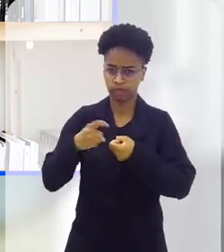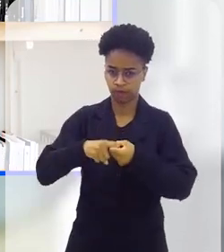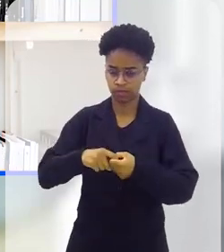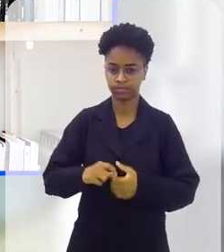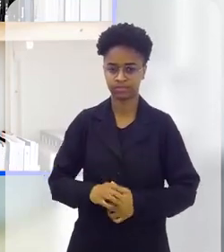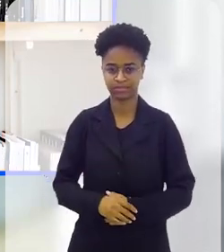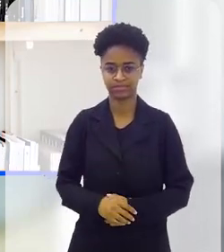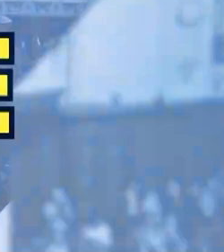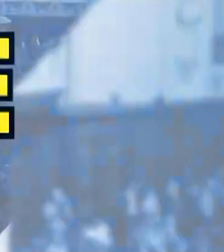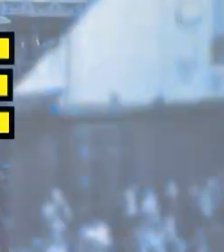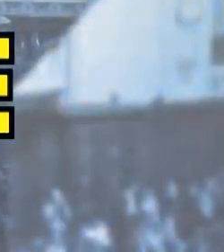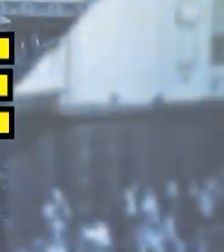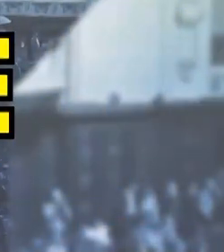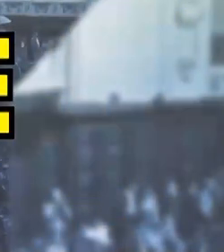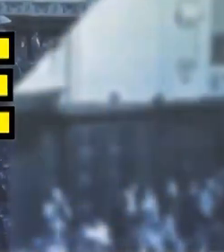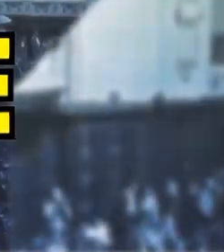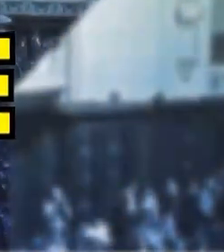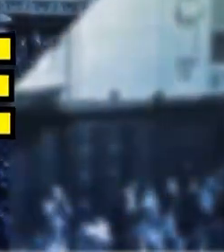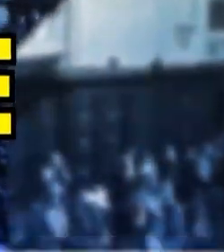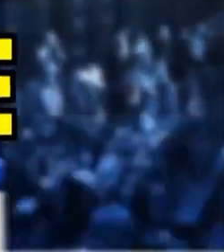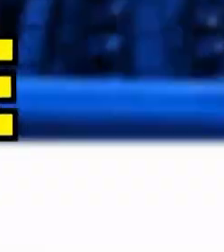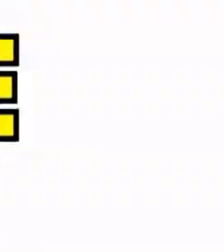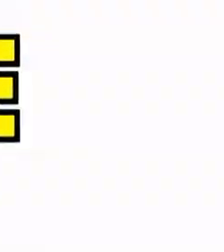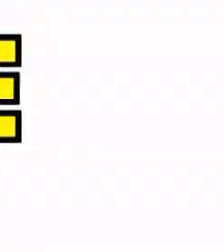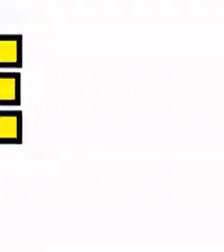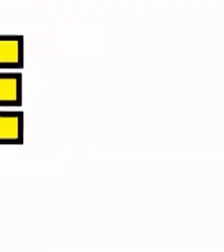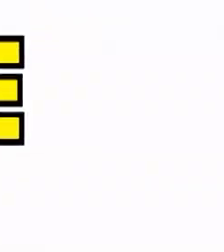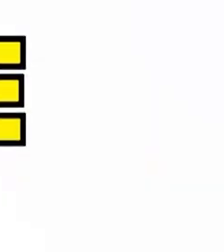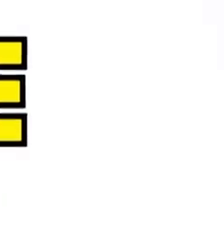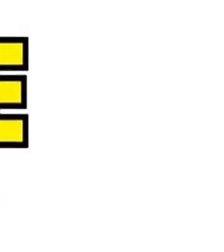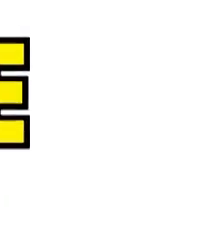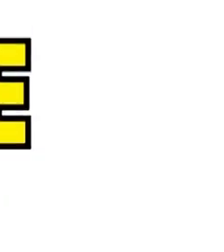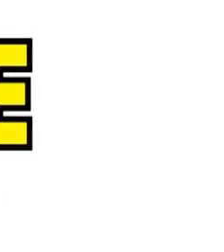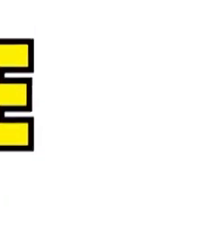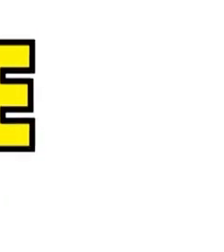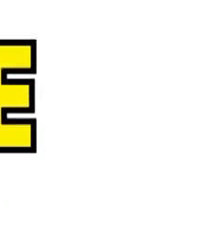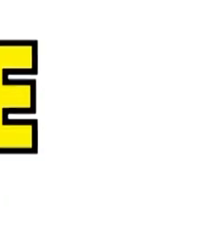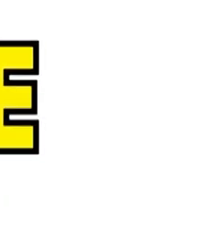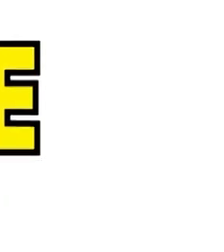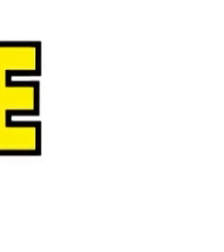não, a gente volta já já. Tchau. Tchau. Tchau. Tchau.